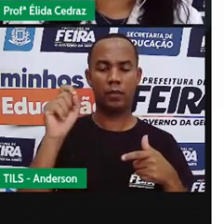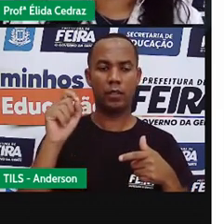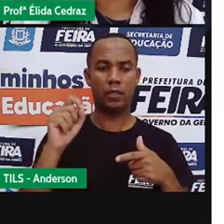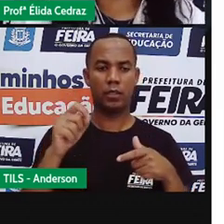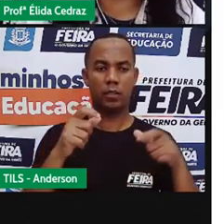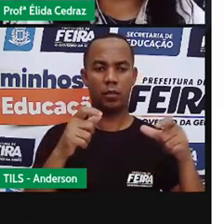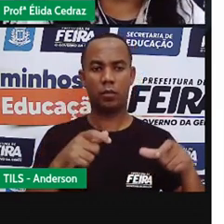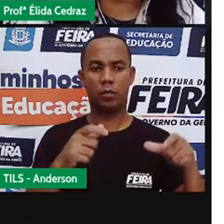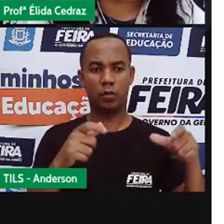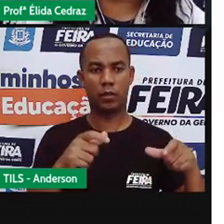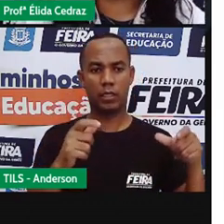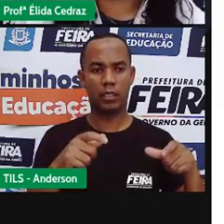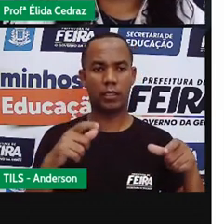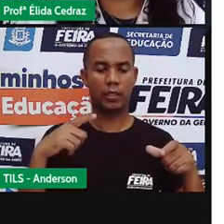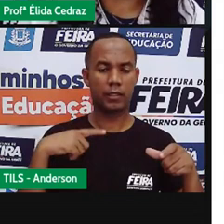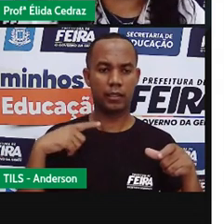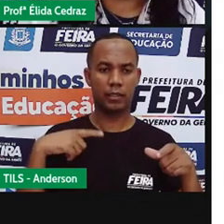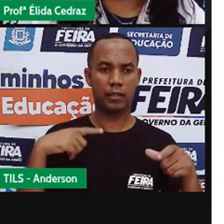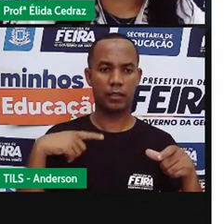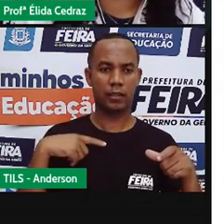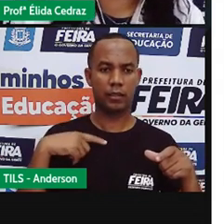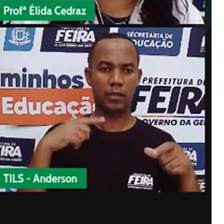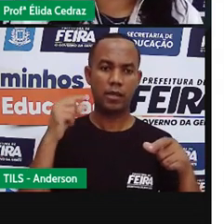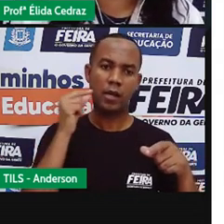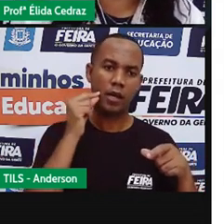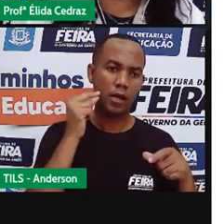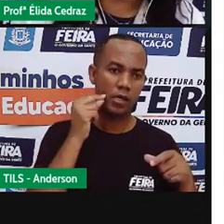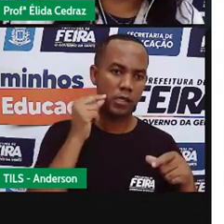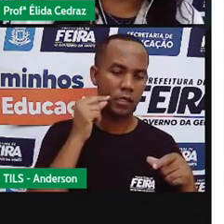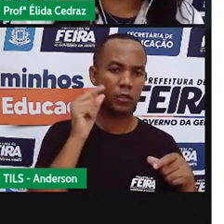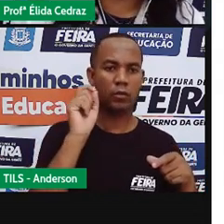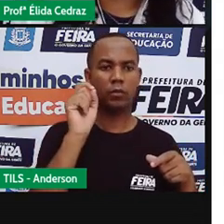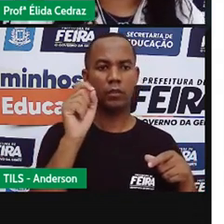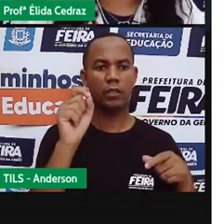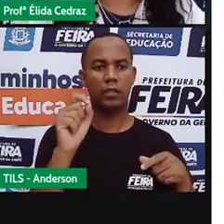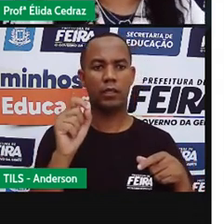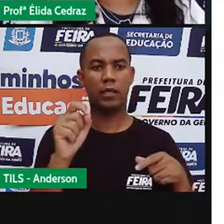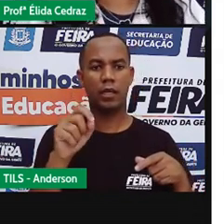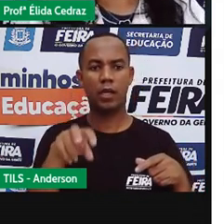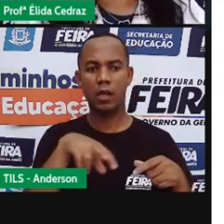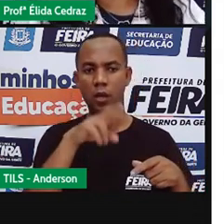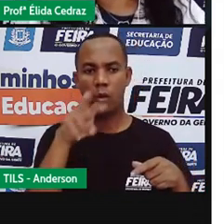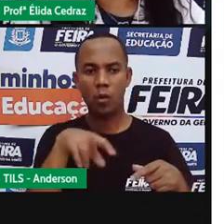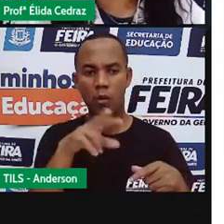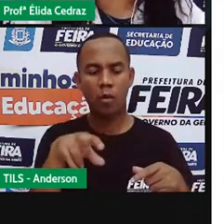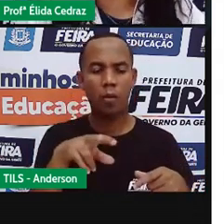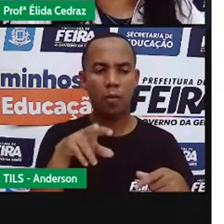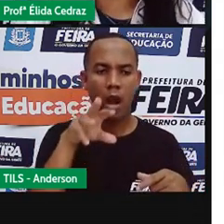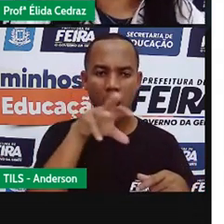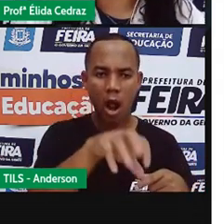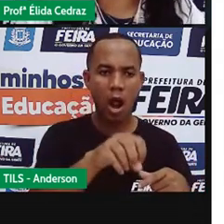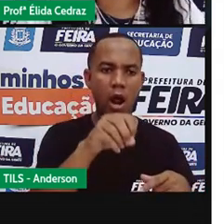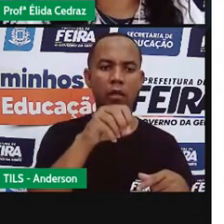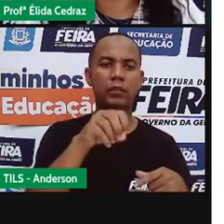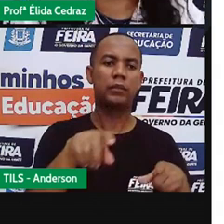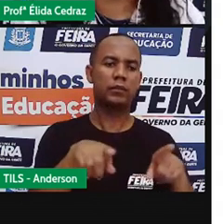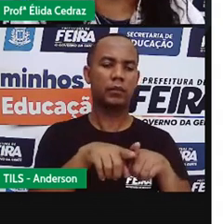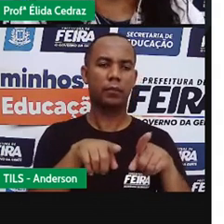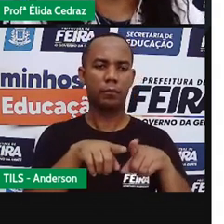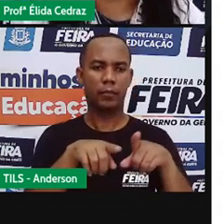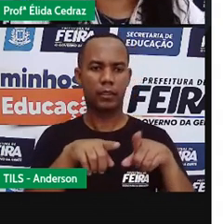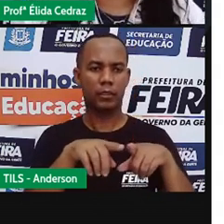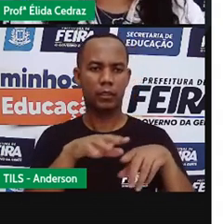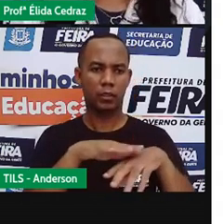atraem as cobras, porque as cobras se alimentam de ratos. E fora as doenças que são